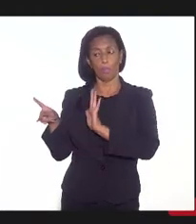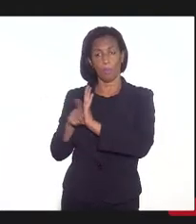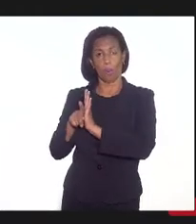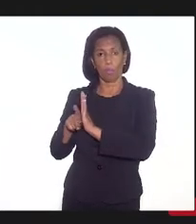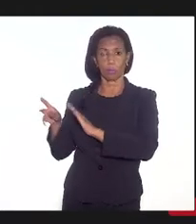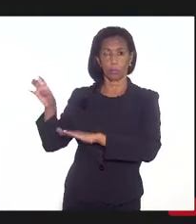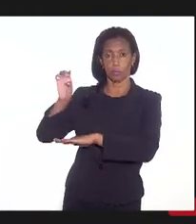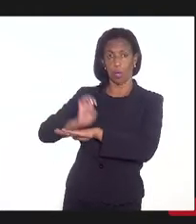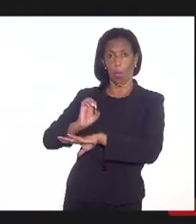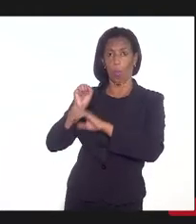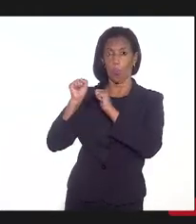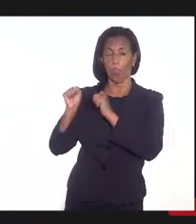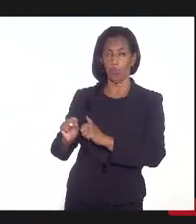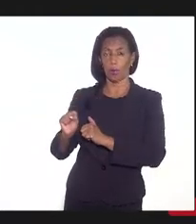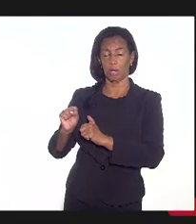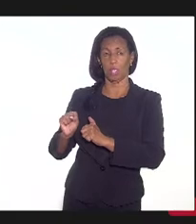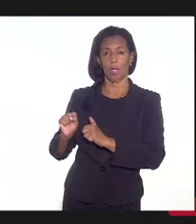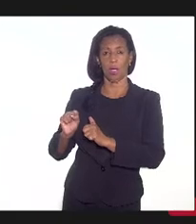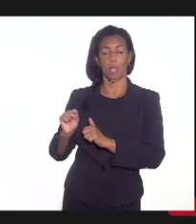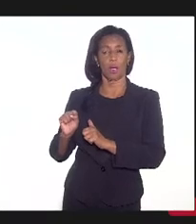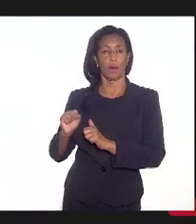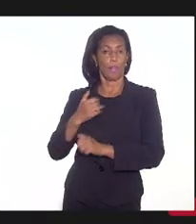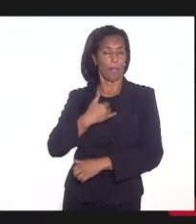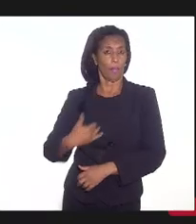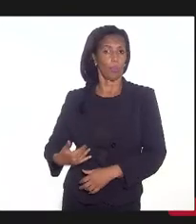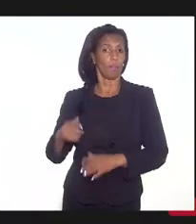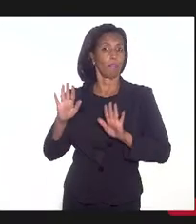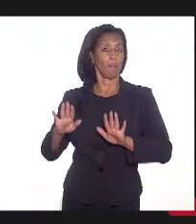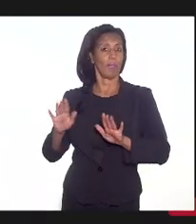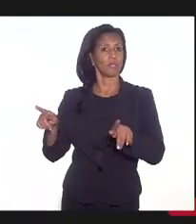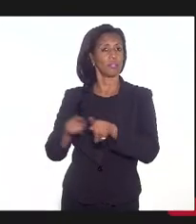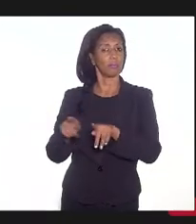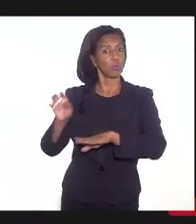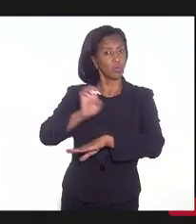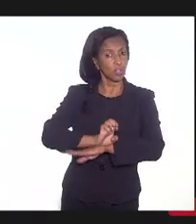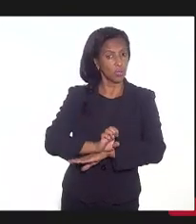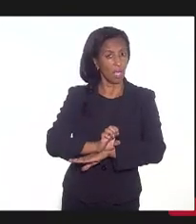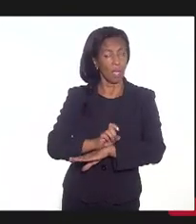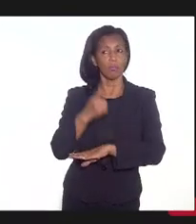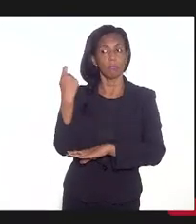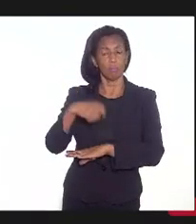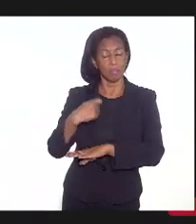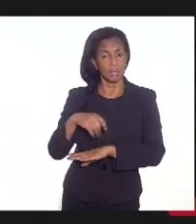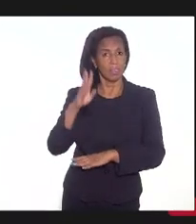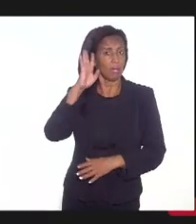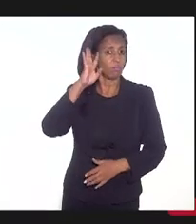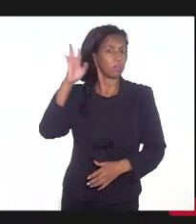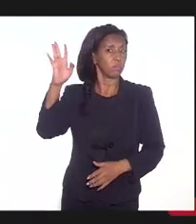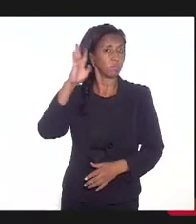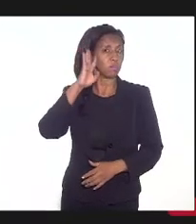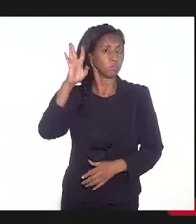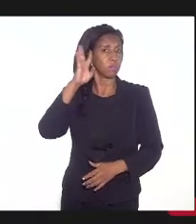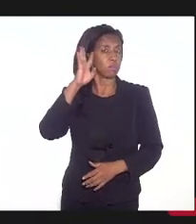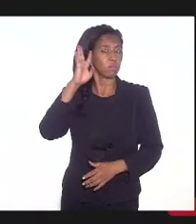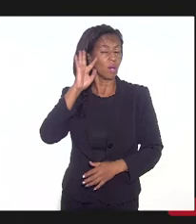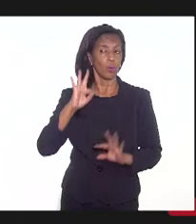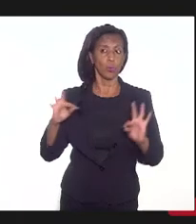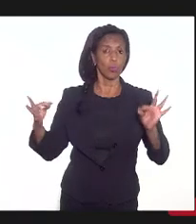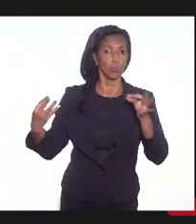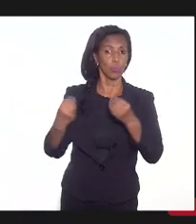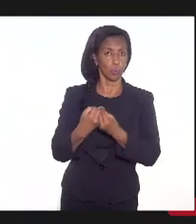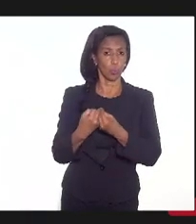poder público, mas também para o Estado. Eu concordo integralmente e ela tem que refletir aquilo que nós estamos